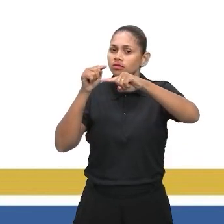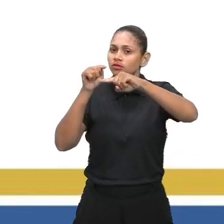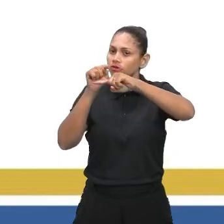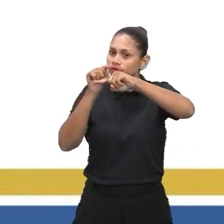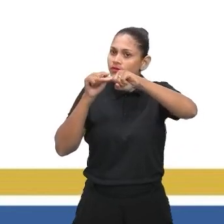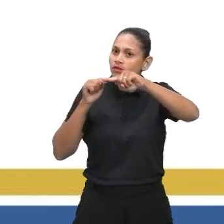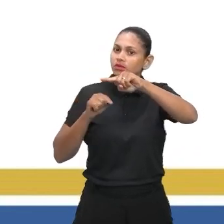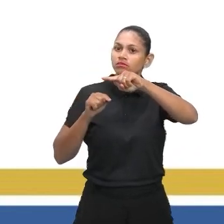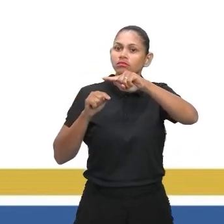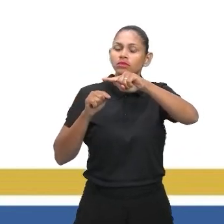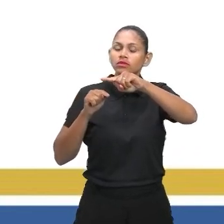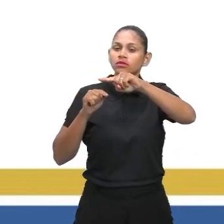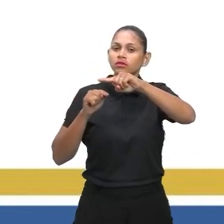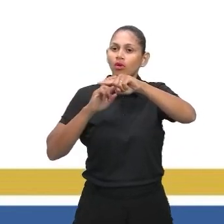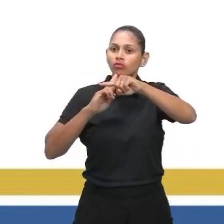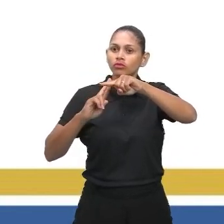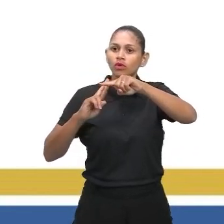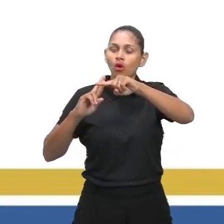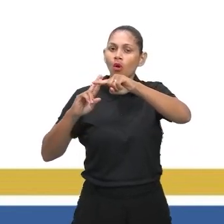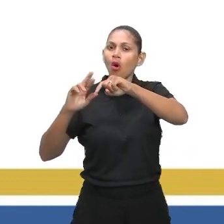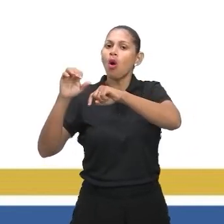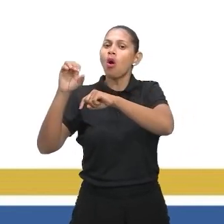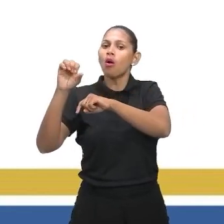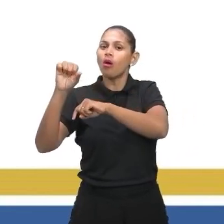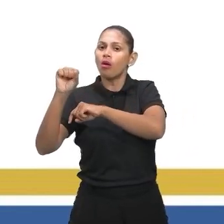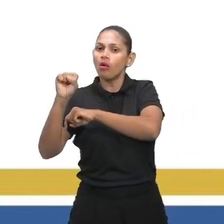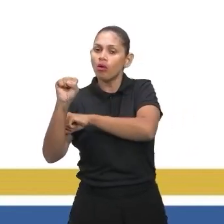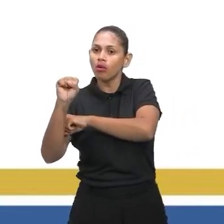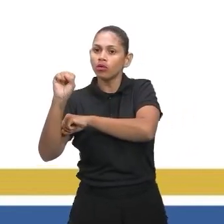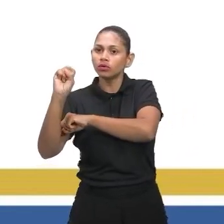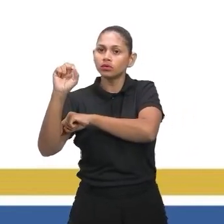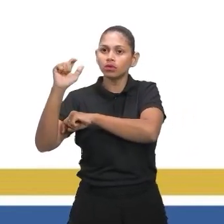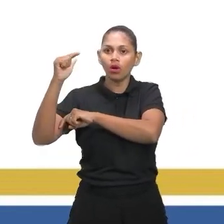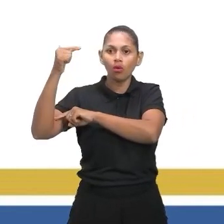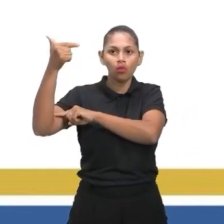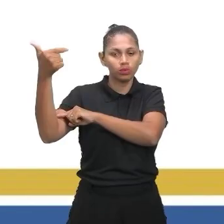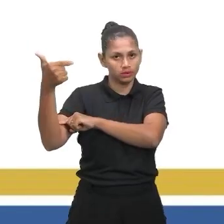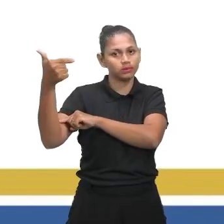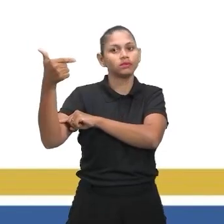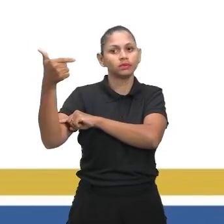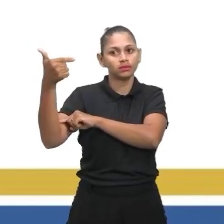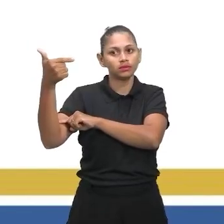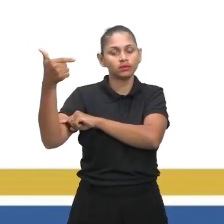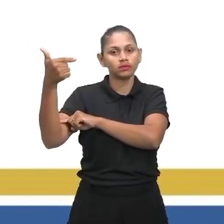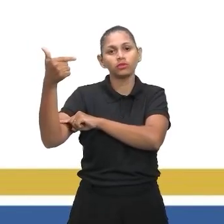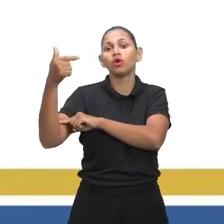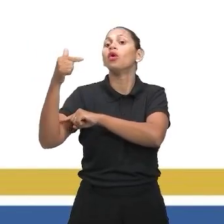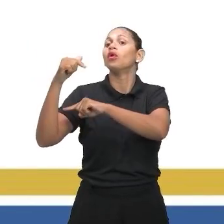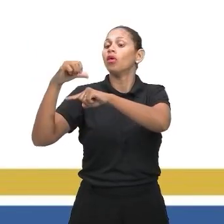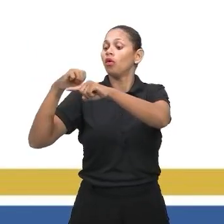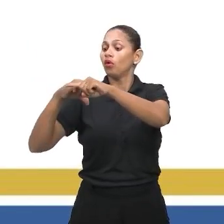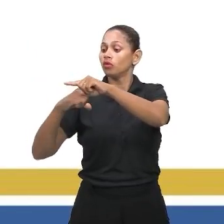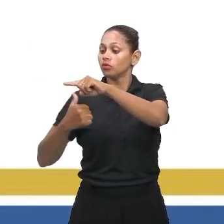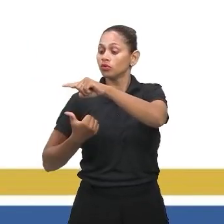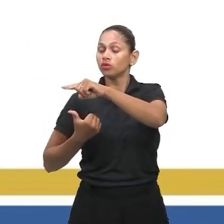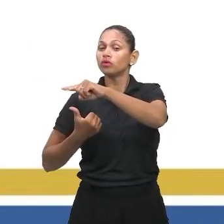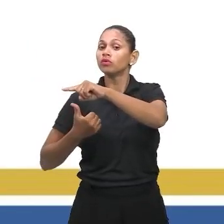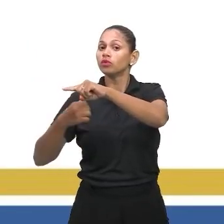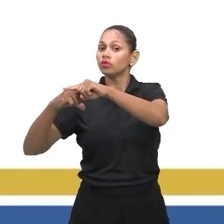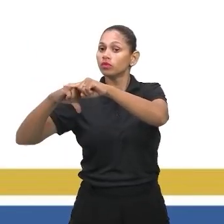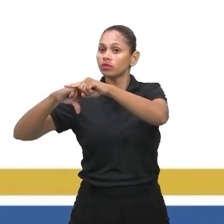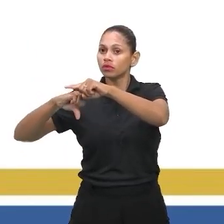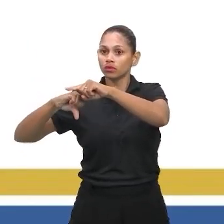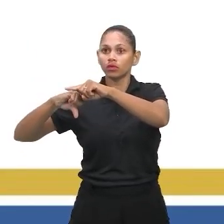16 por 2 é 8. 384 por 2 é 192. Dá para simplificar? Dá. Divide por 2 novamente.